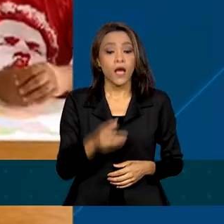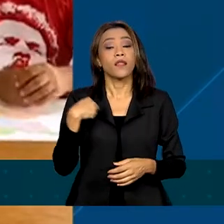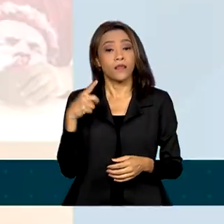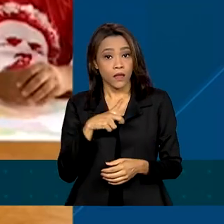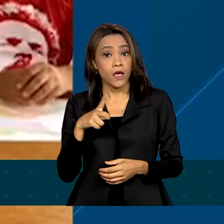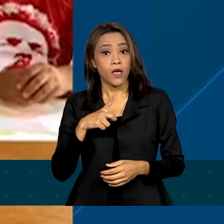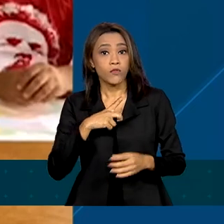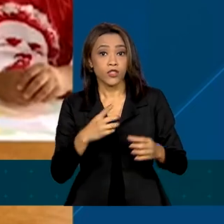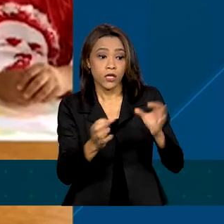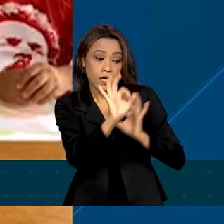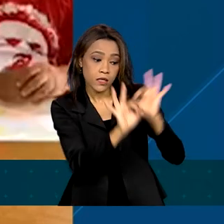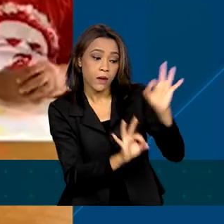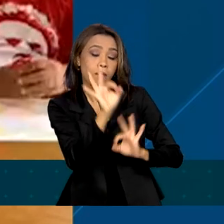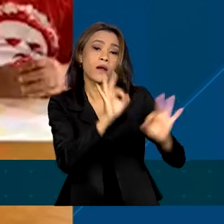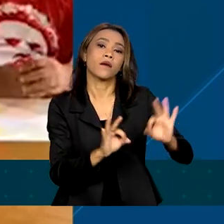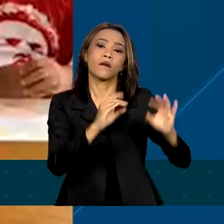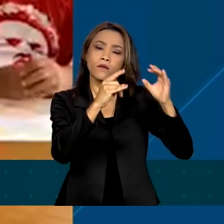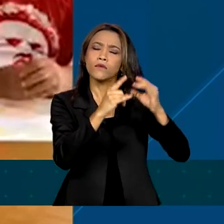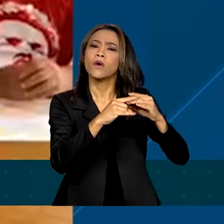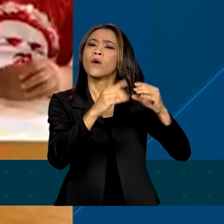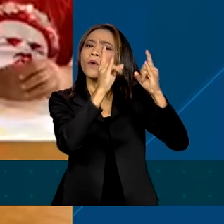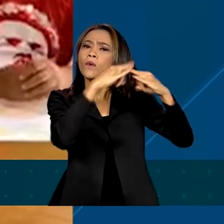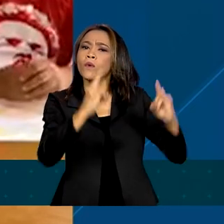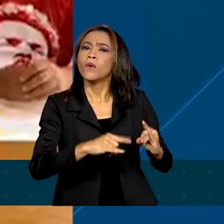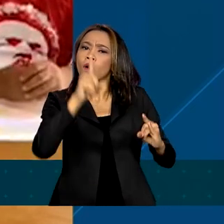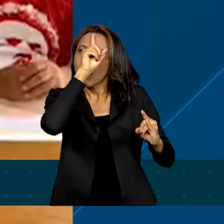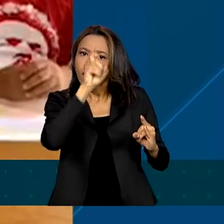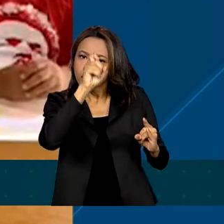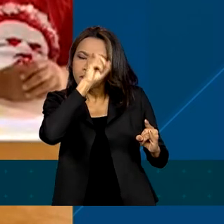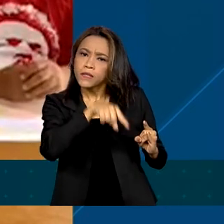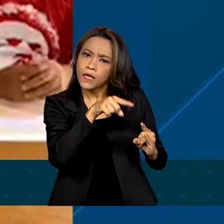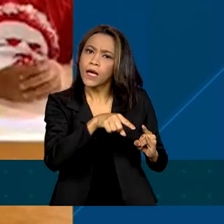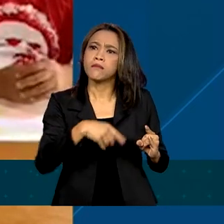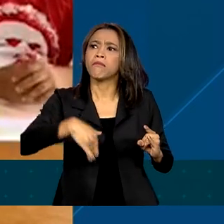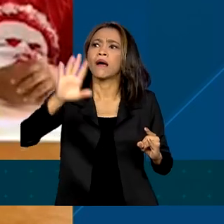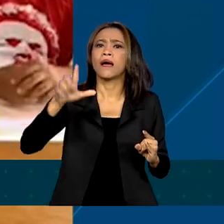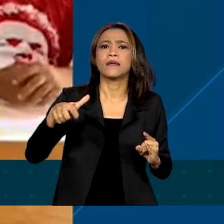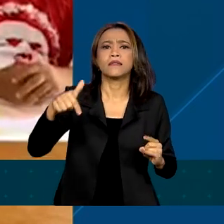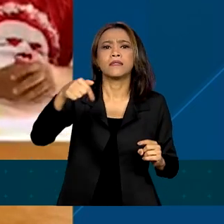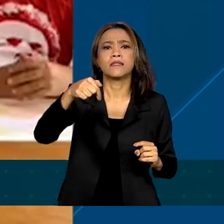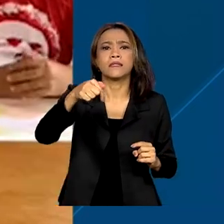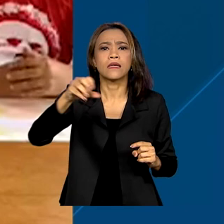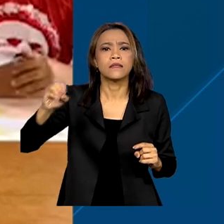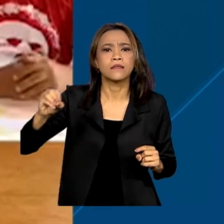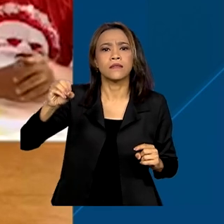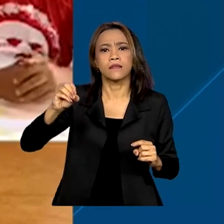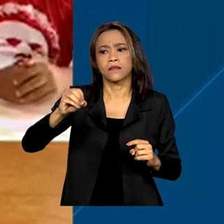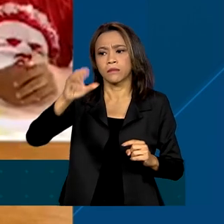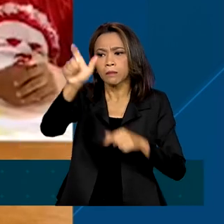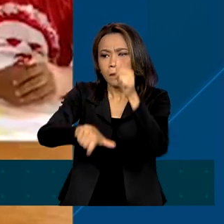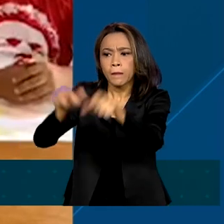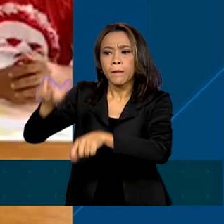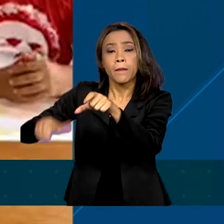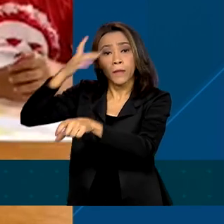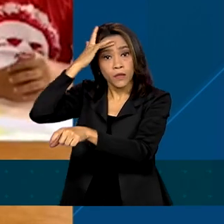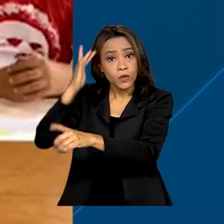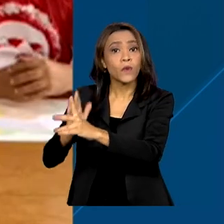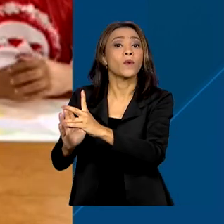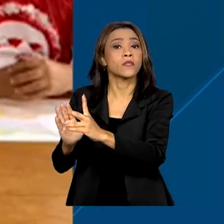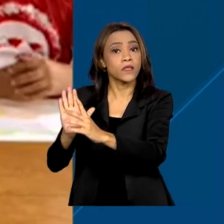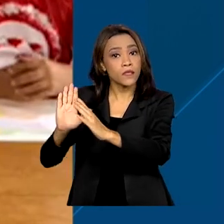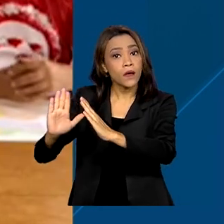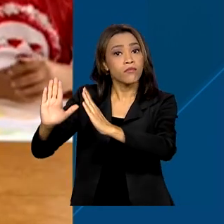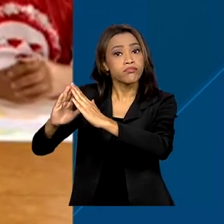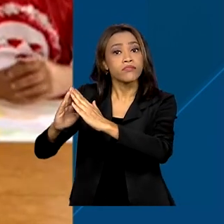erguida em boa vista para a gente tentar minimizar. Nós temos mais de 700 pacientes na casa de apoio indígena e nós